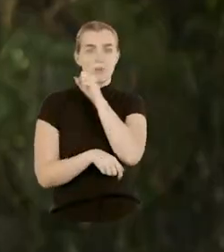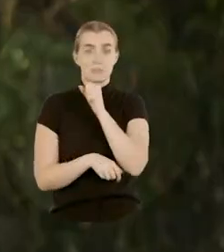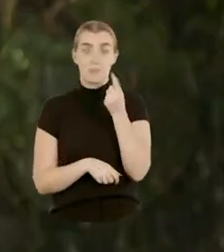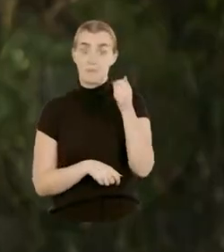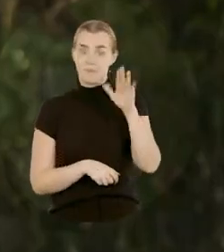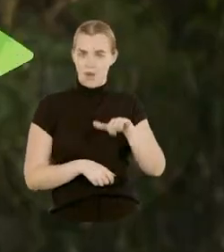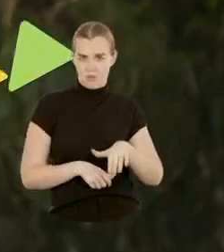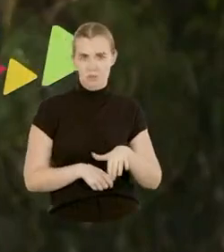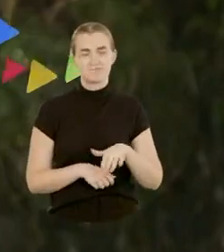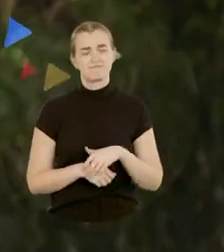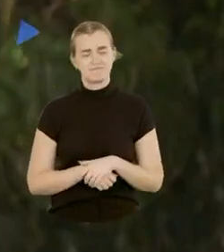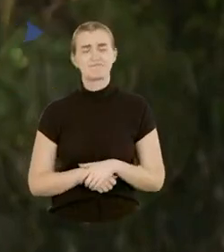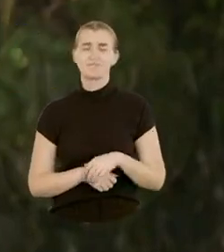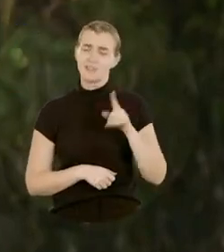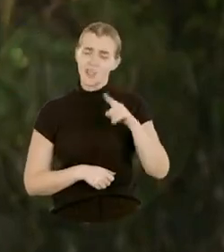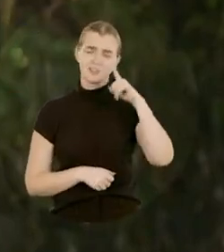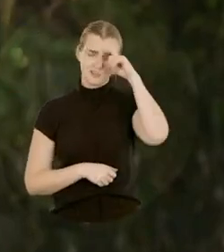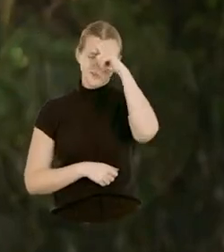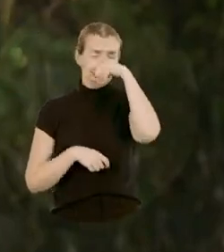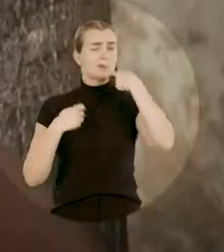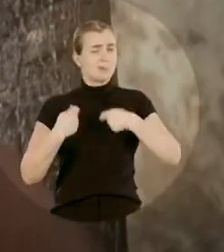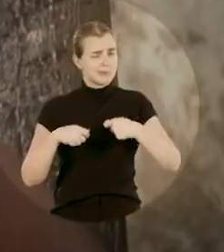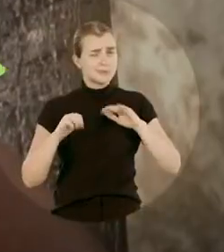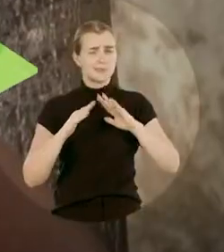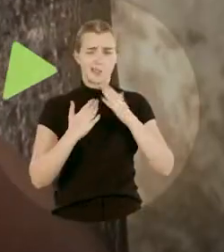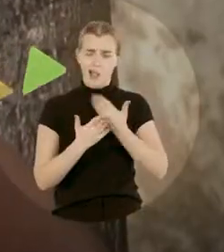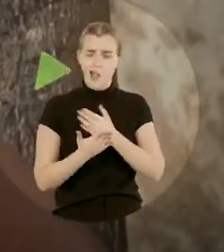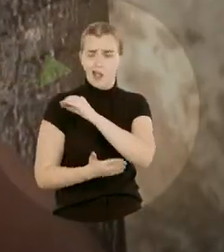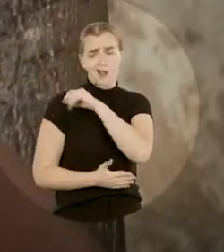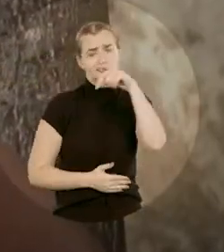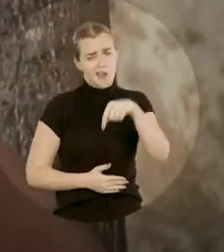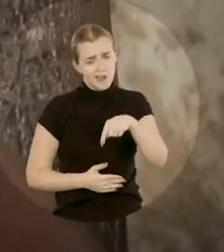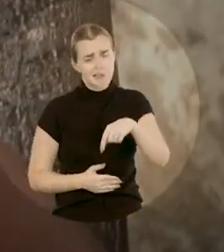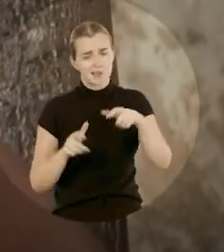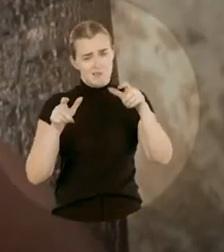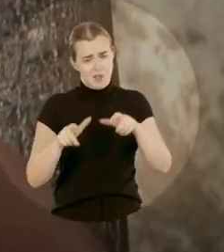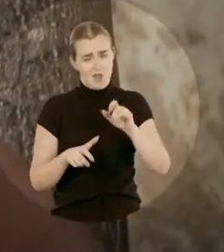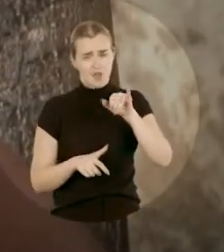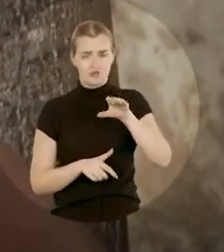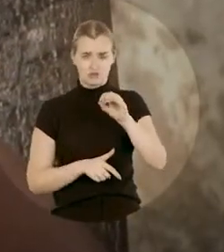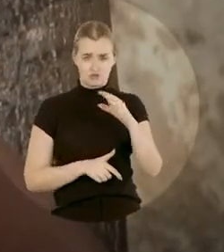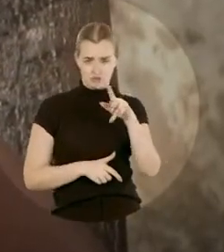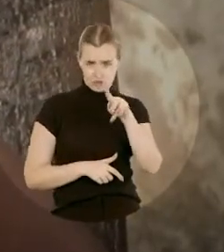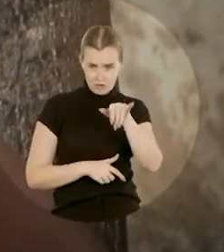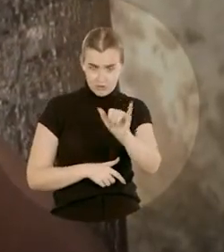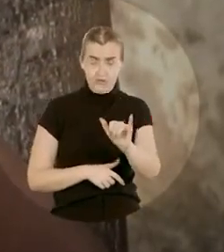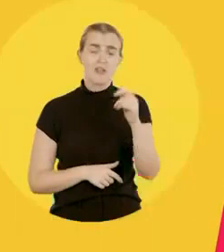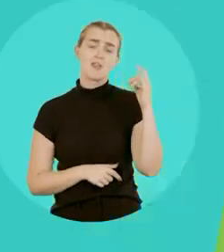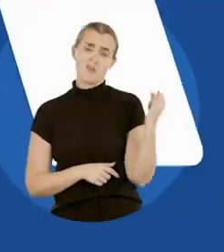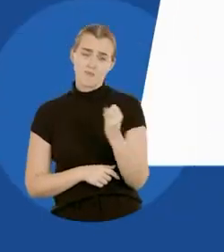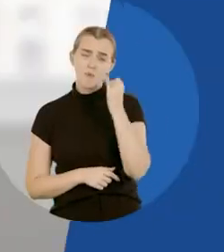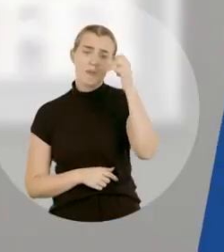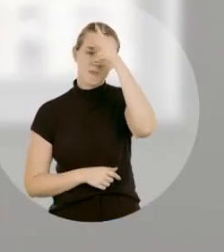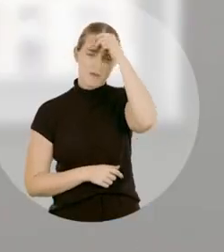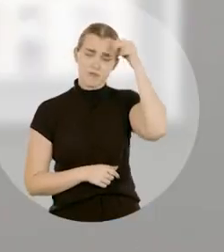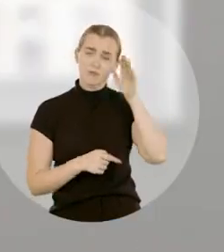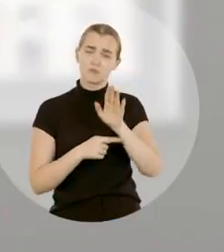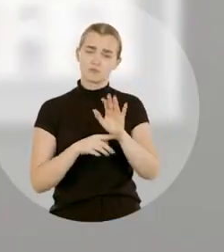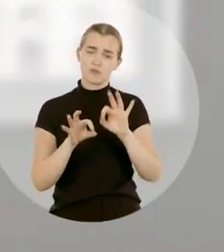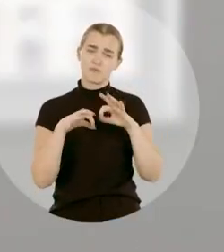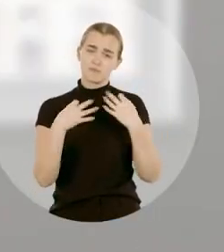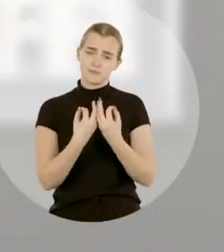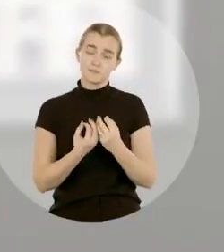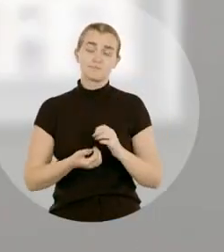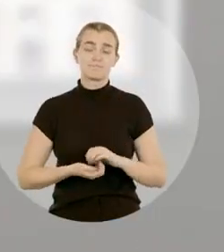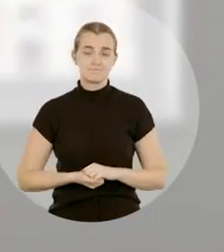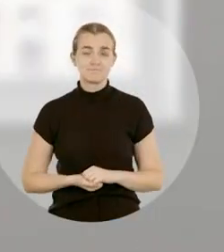É muito complicado. A gente precisa de uma creche aqui no Joaquim Clube. É importante um prefeito fazer alguma coisa pela família. Cuidar das pessoas